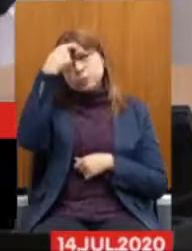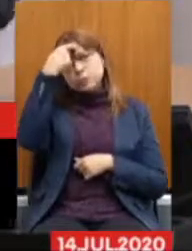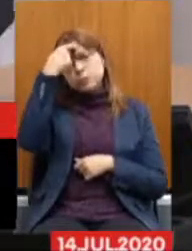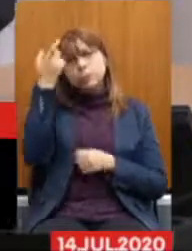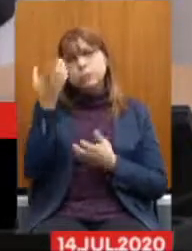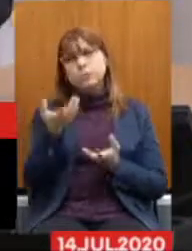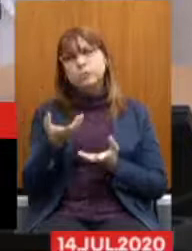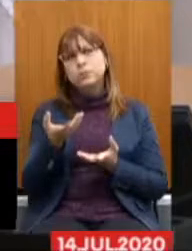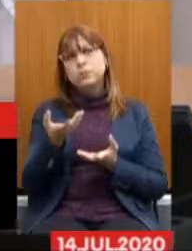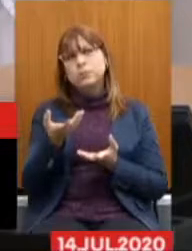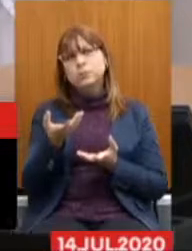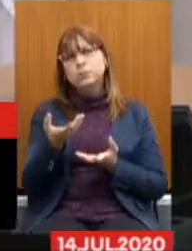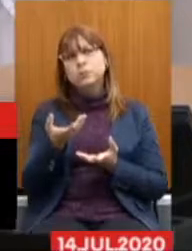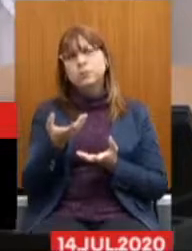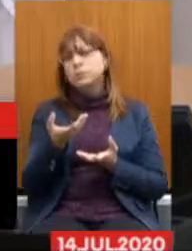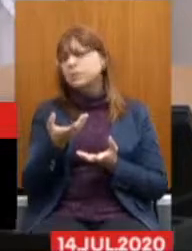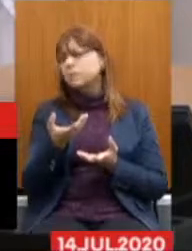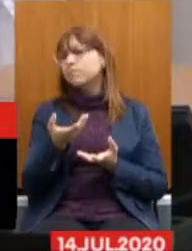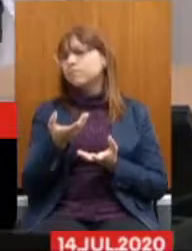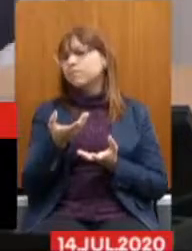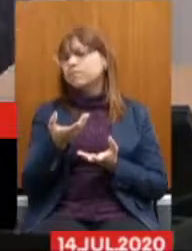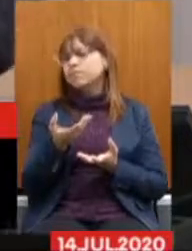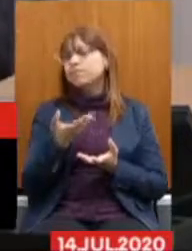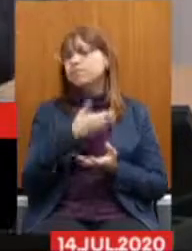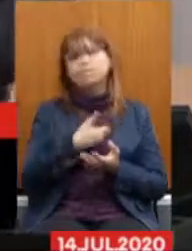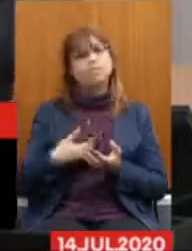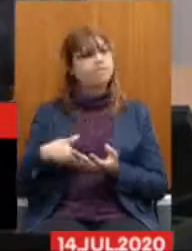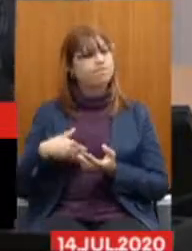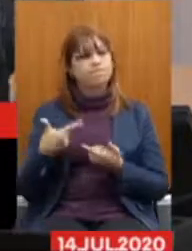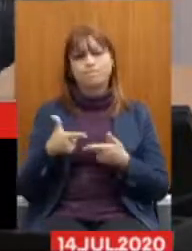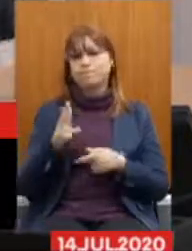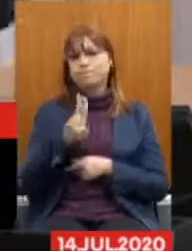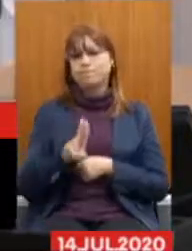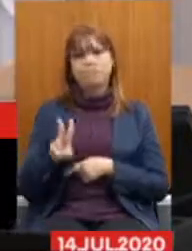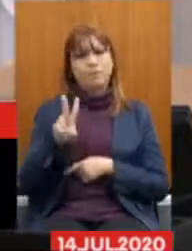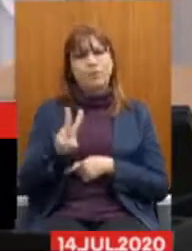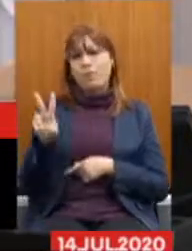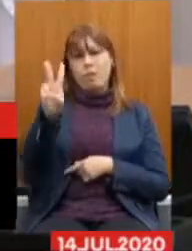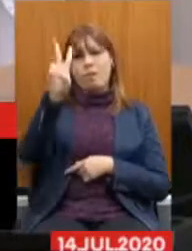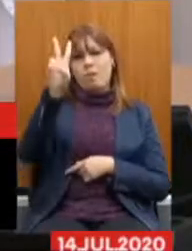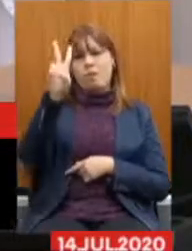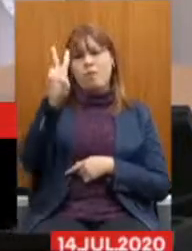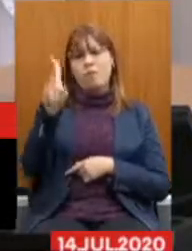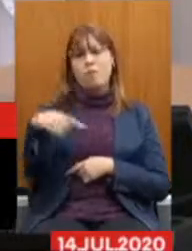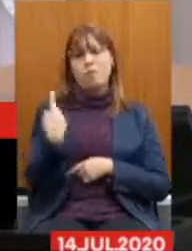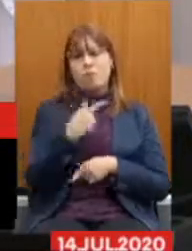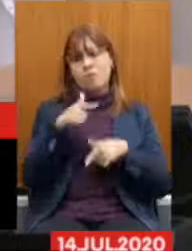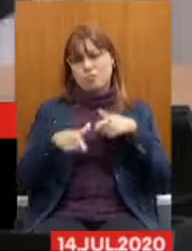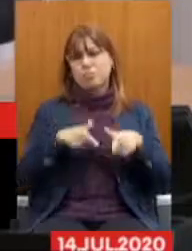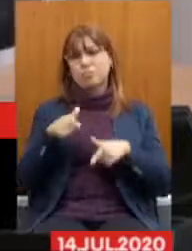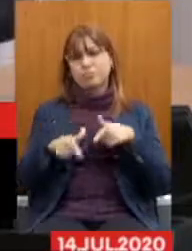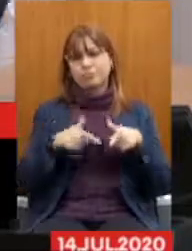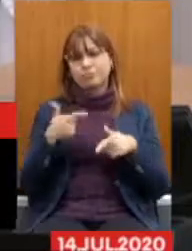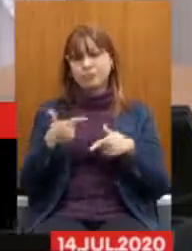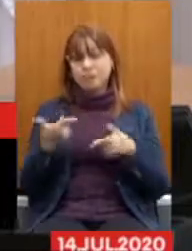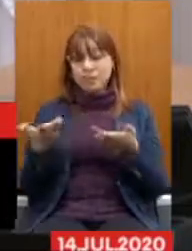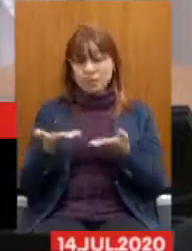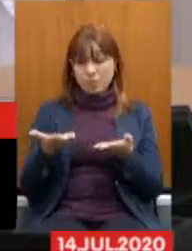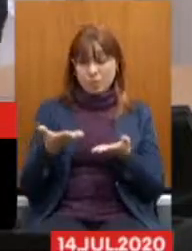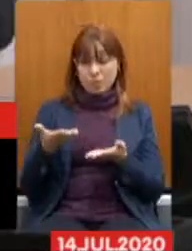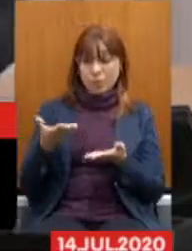não estão valorizando o serviço público. Esse modelo novo de governar é